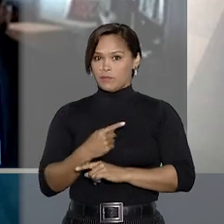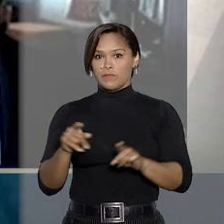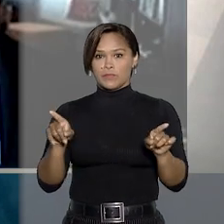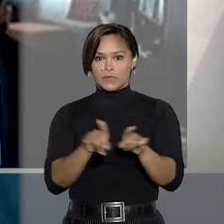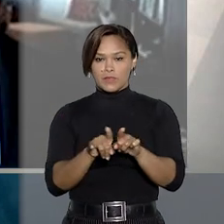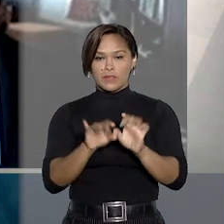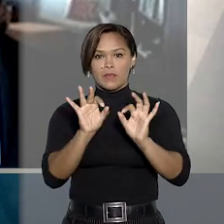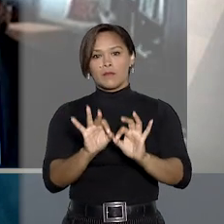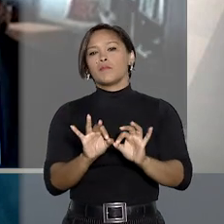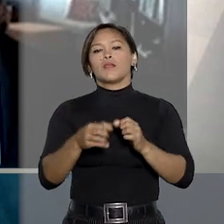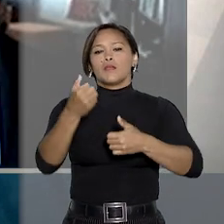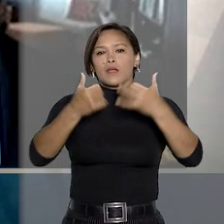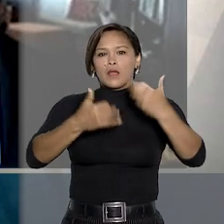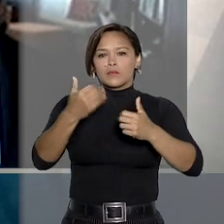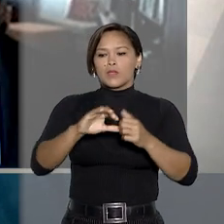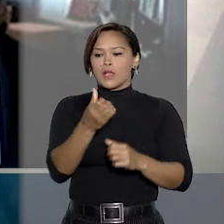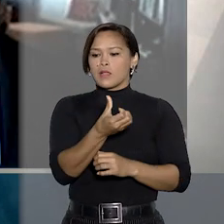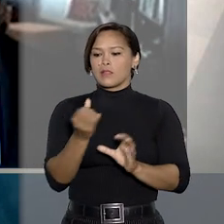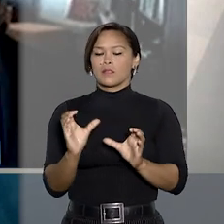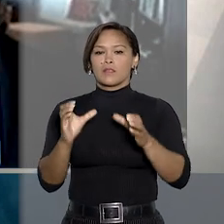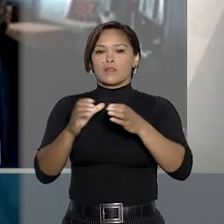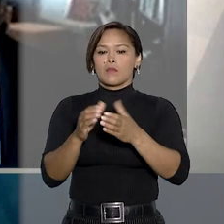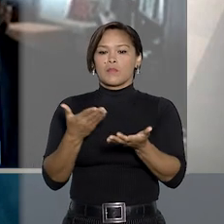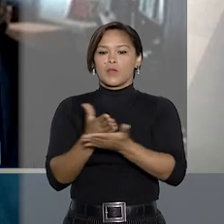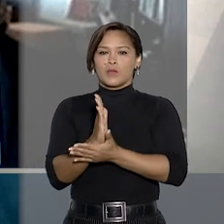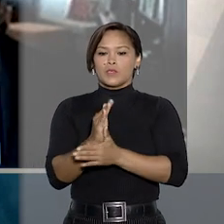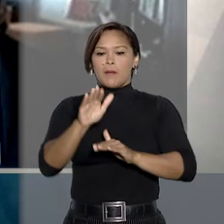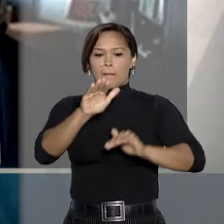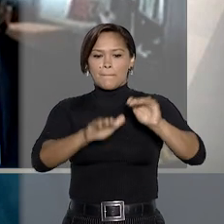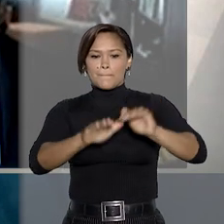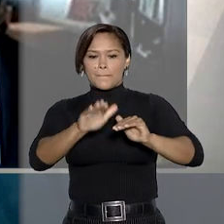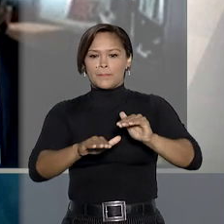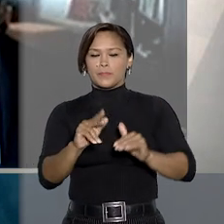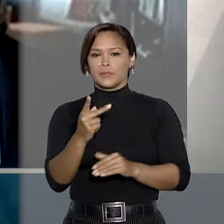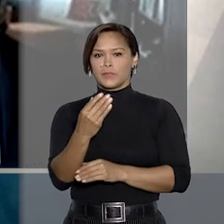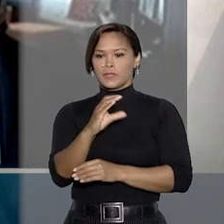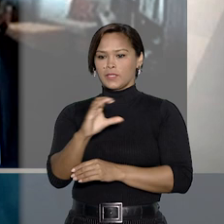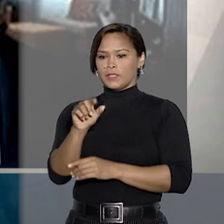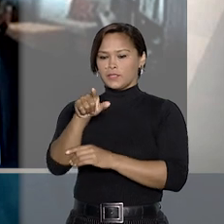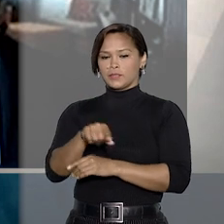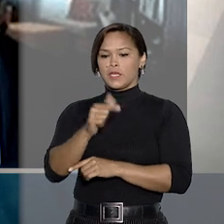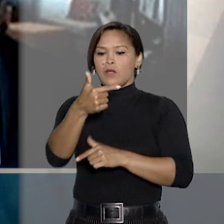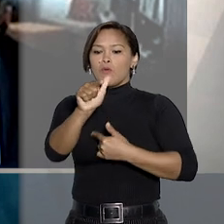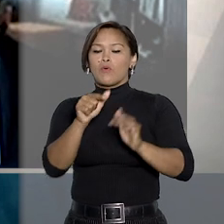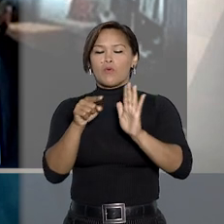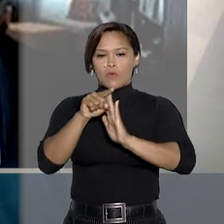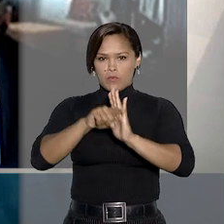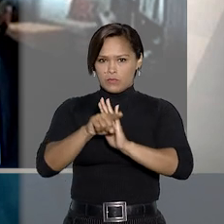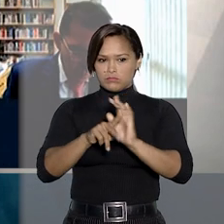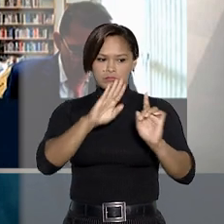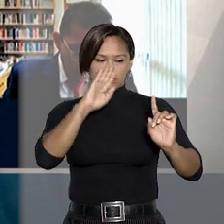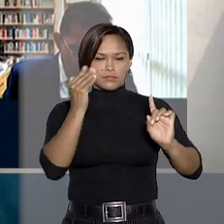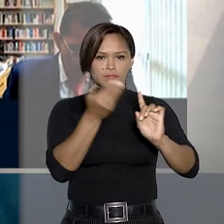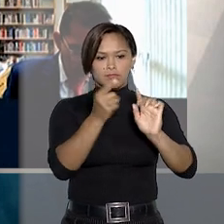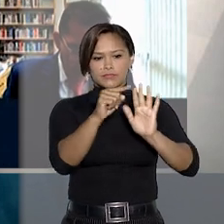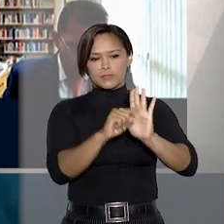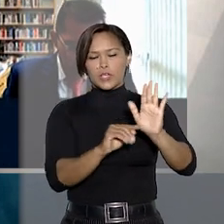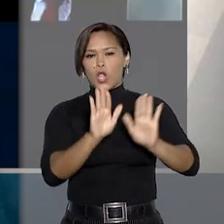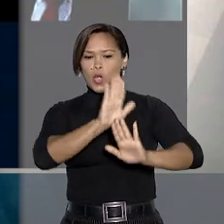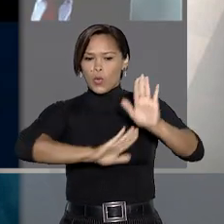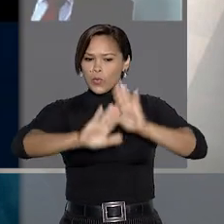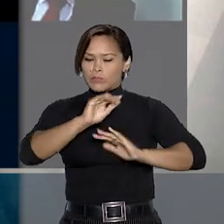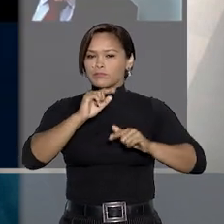Além disso, o fundamento da sexta turma para conceder parcialmente o habeas corpus ao outro investigado foi a